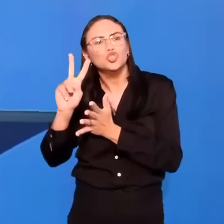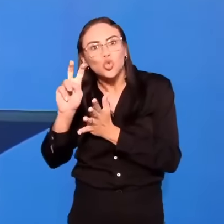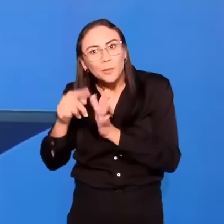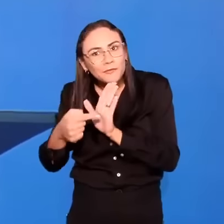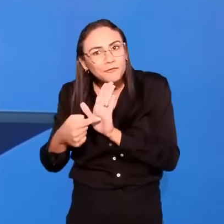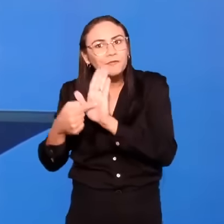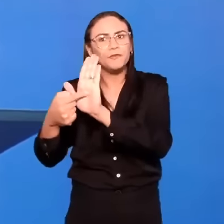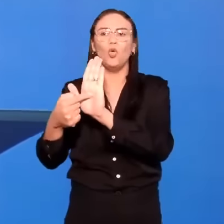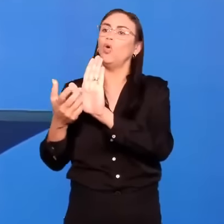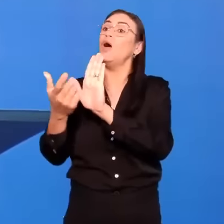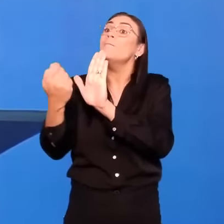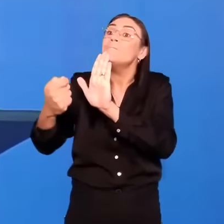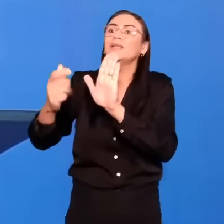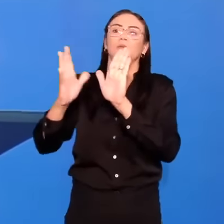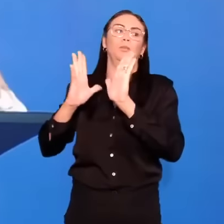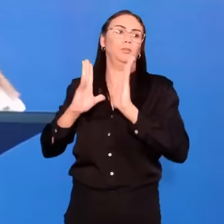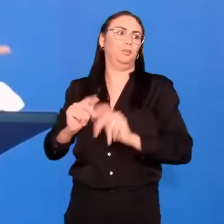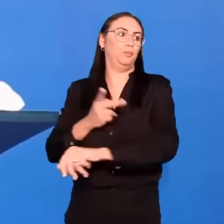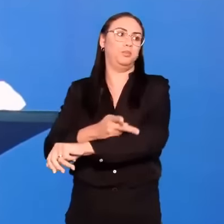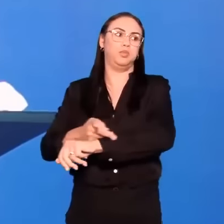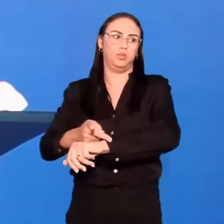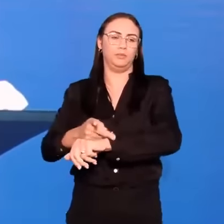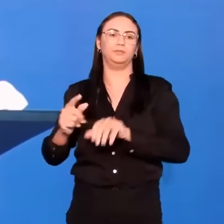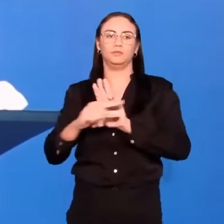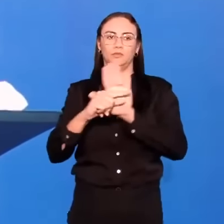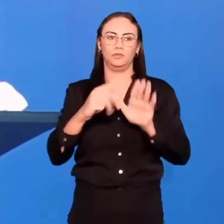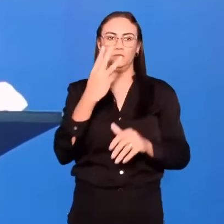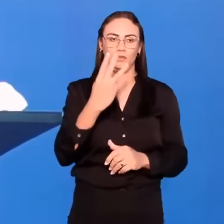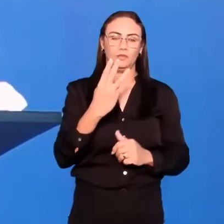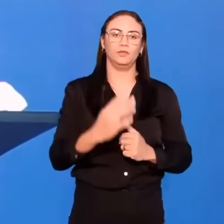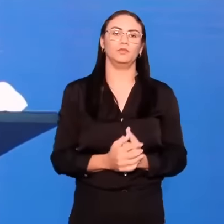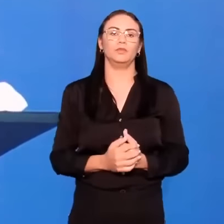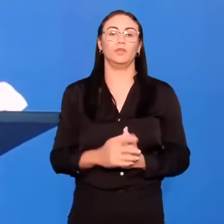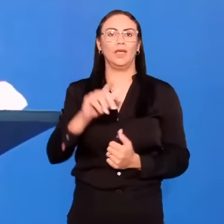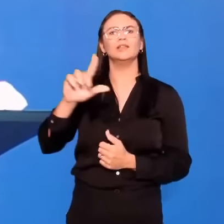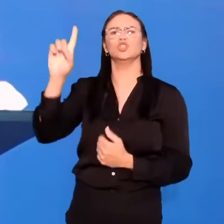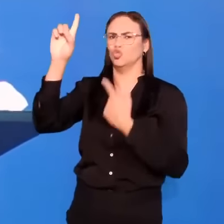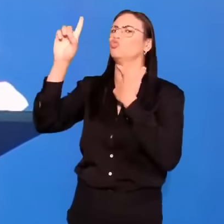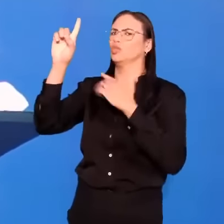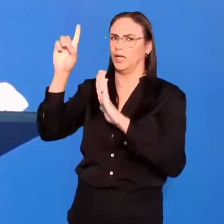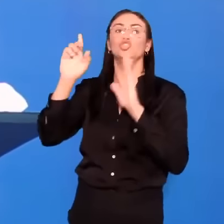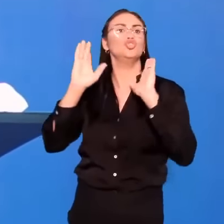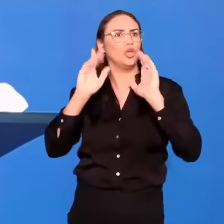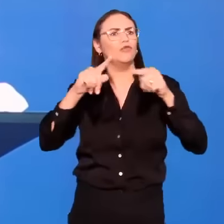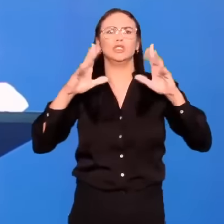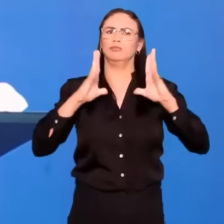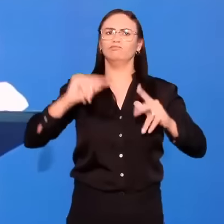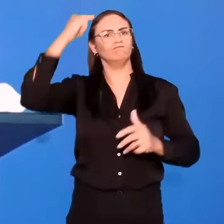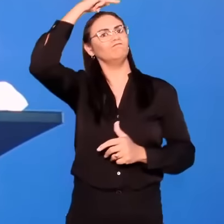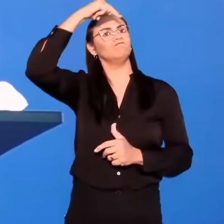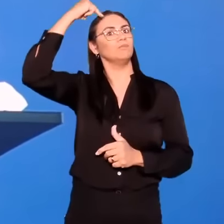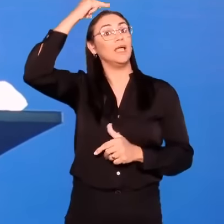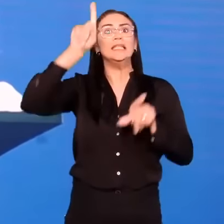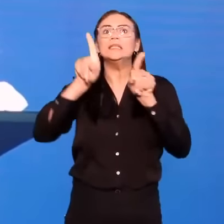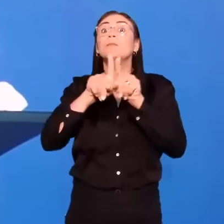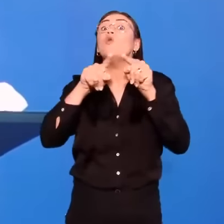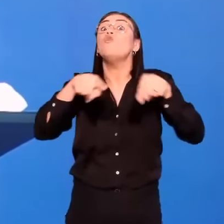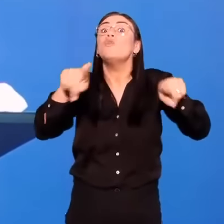Dito é salônico. Verso 3. Essa vontade de Deus. vossa santificação. E que vos